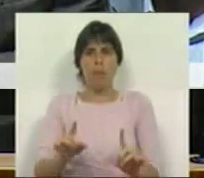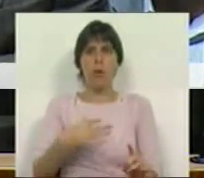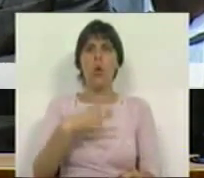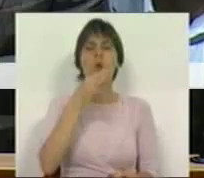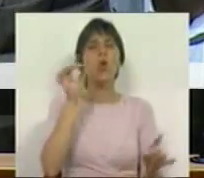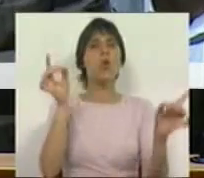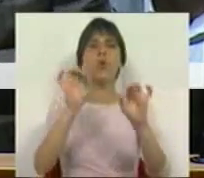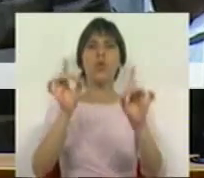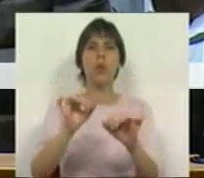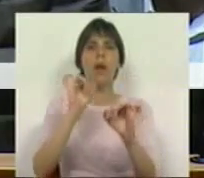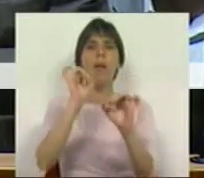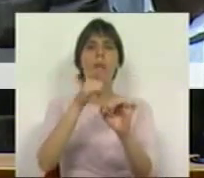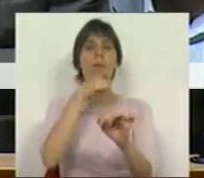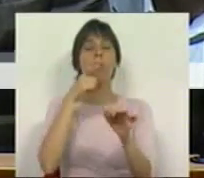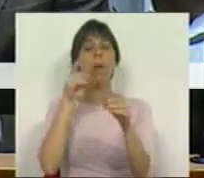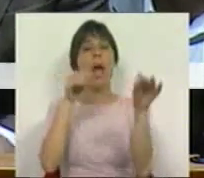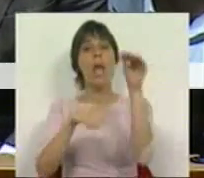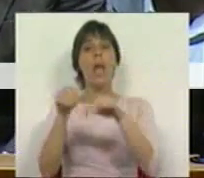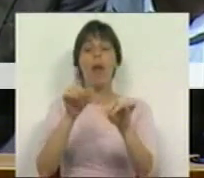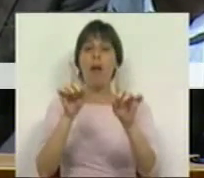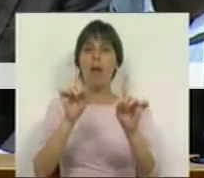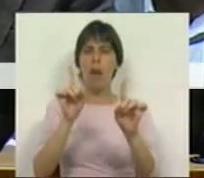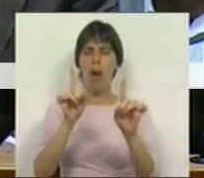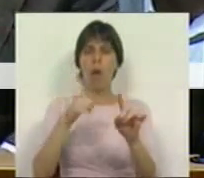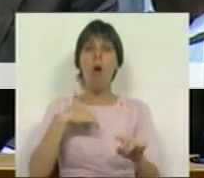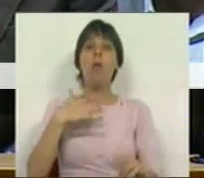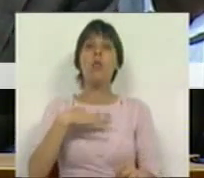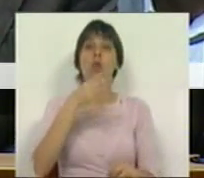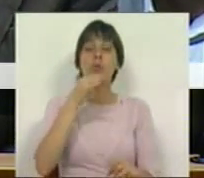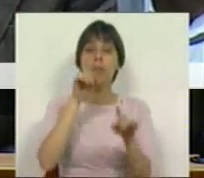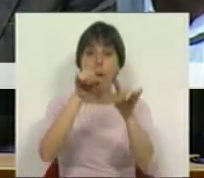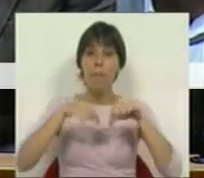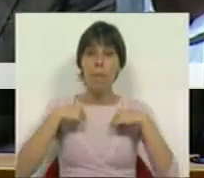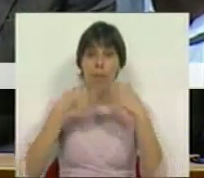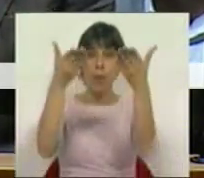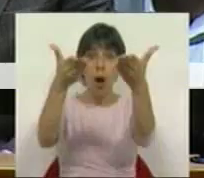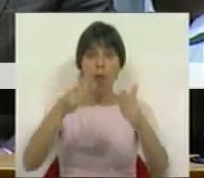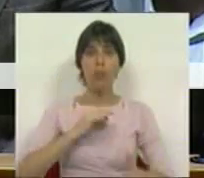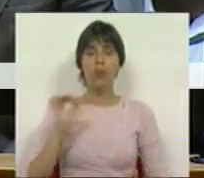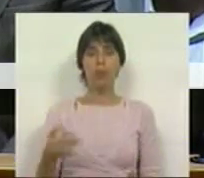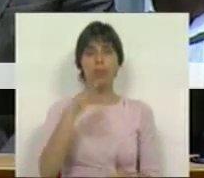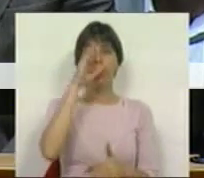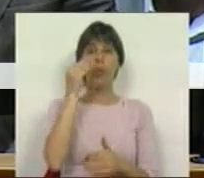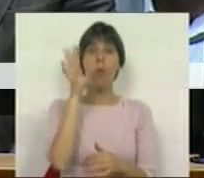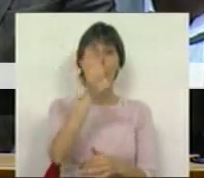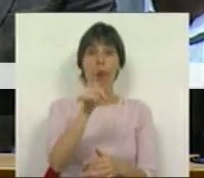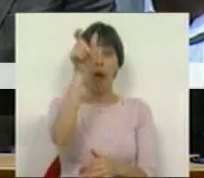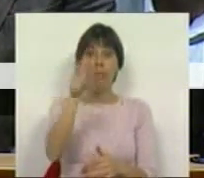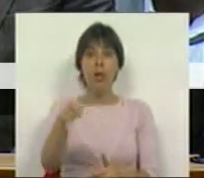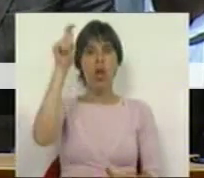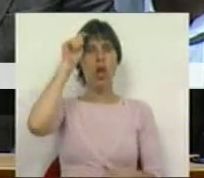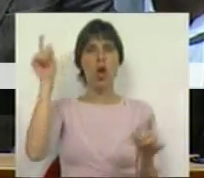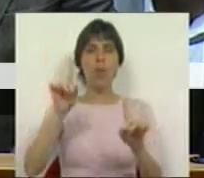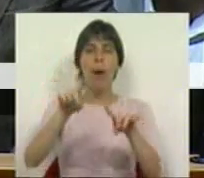Nem estou a falar das suas promessas eleitorais. Estou a falar de si mesmo, Sr. Primeiro-Ministro, e da forma como o Sr. não